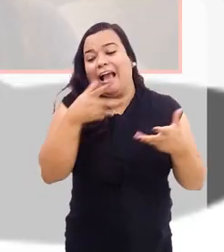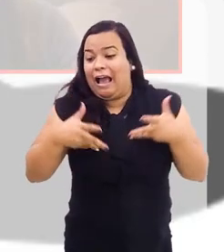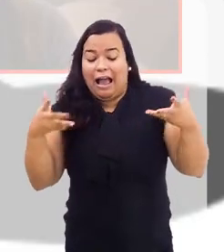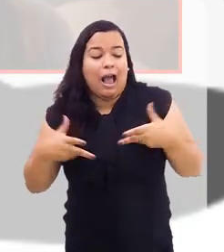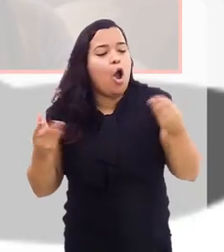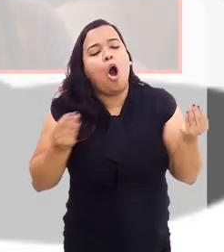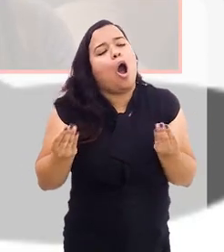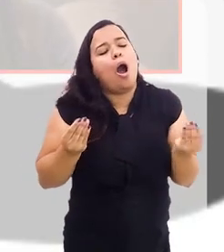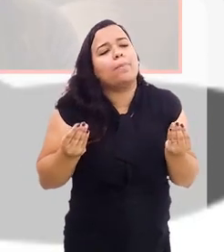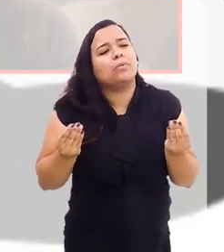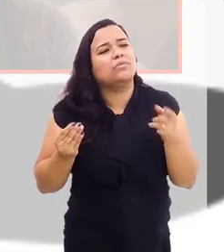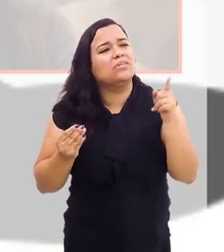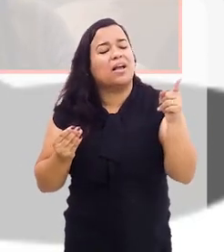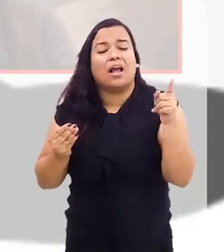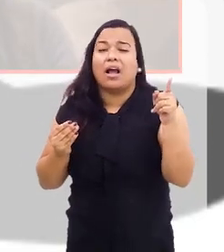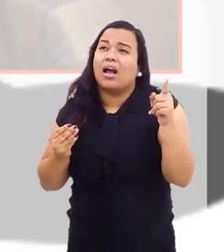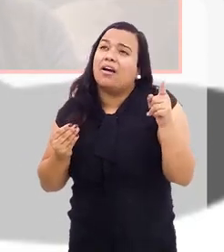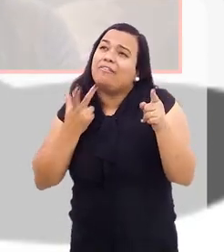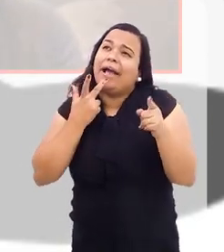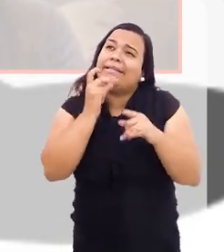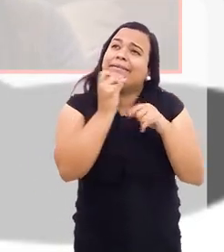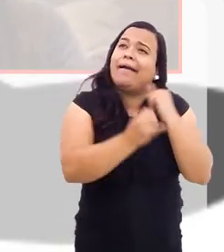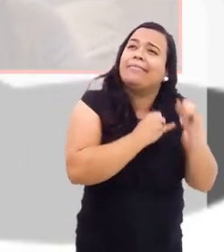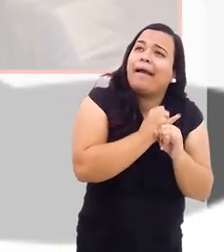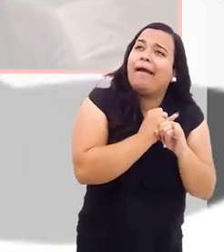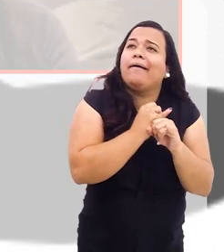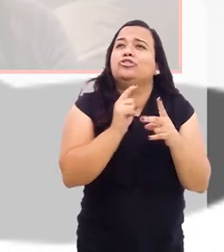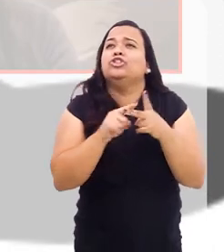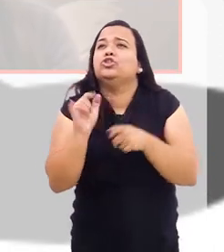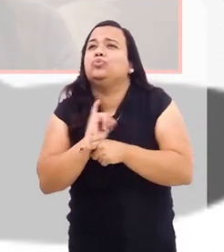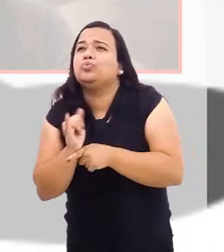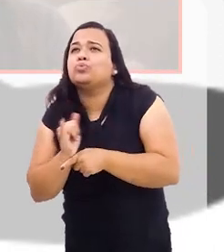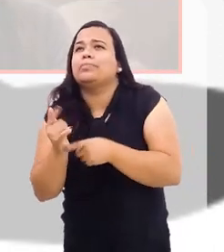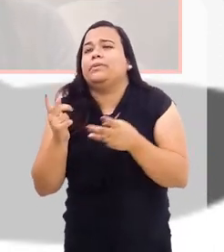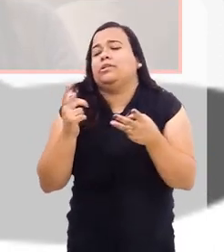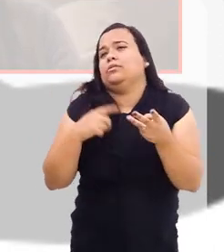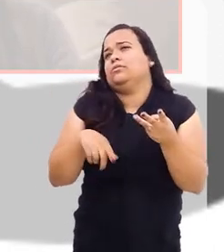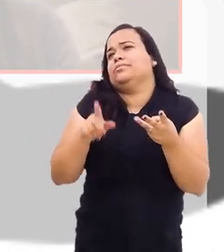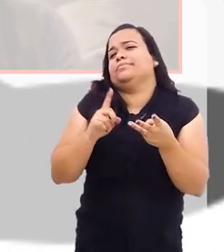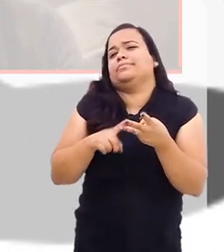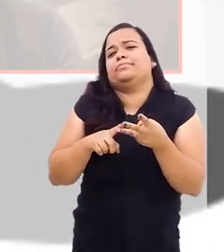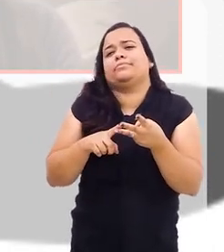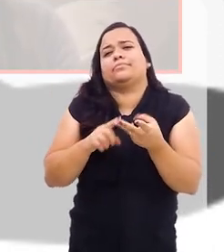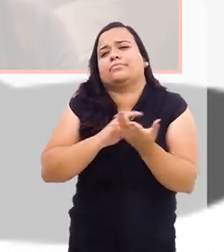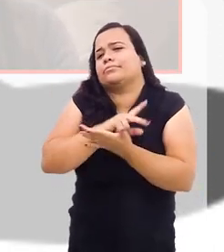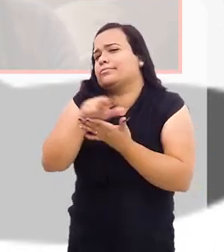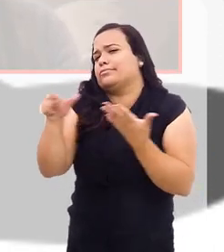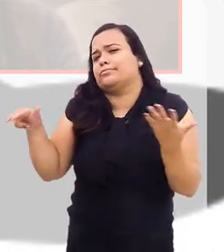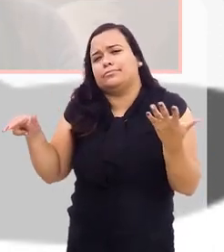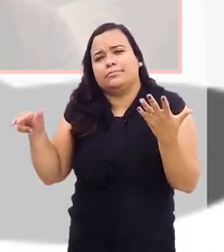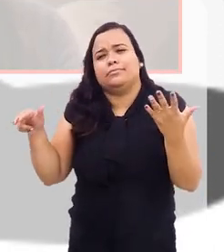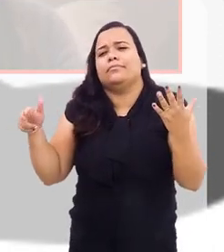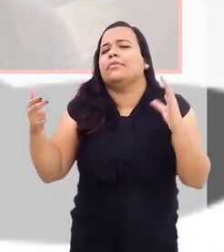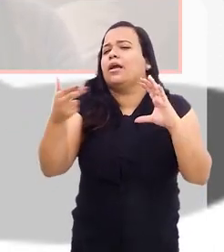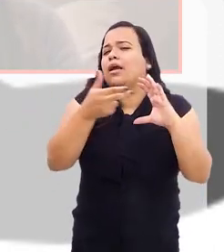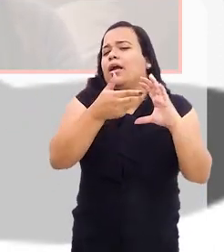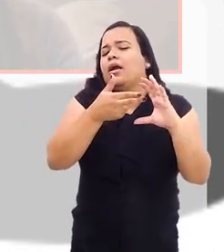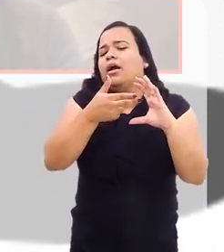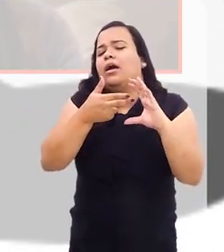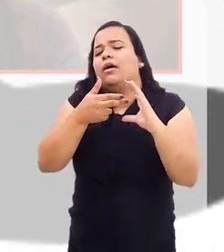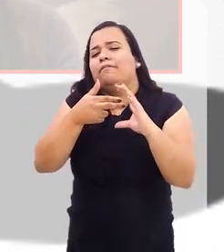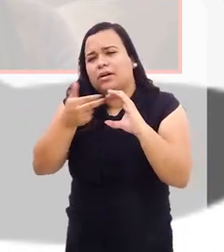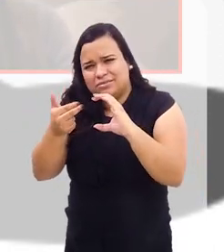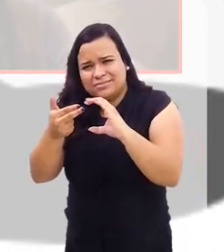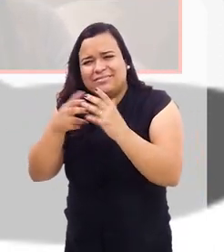quase que em última opção, né? Ela vai para a internet, ela vai para o YouTube, ela vai para os streams da vida, para o